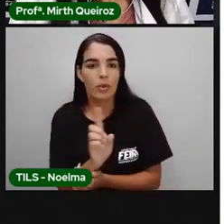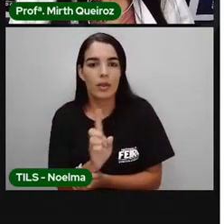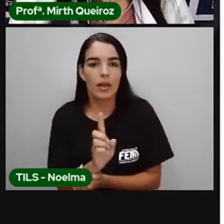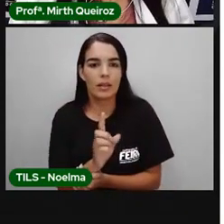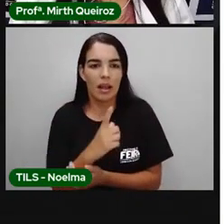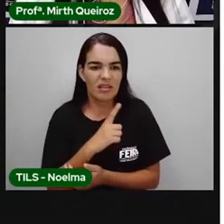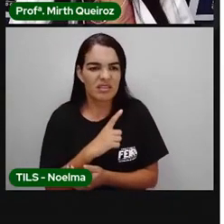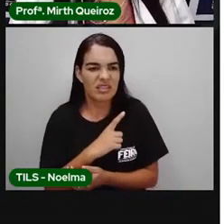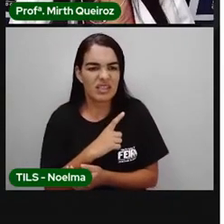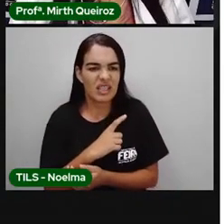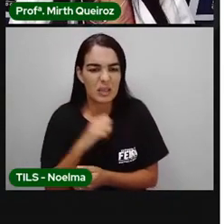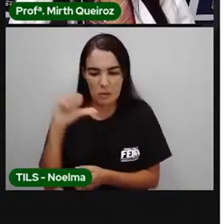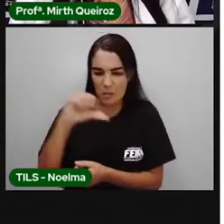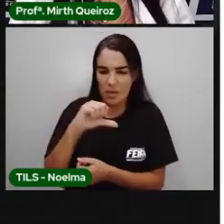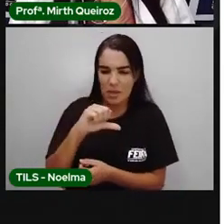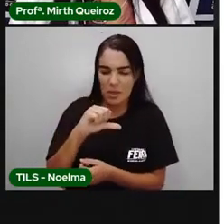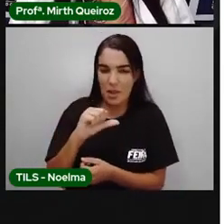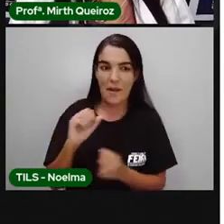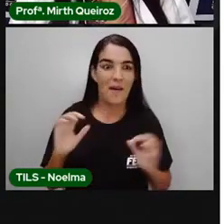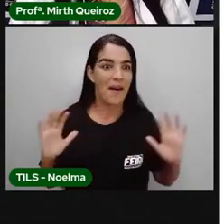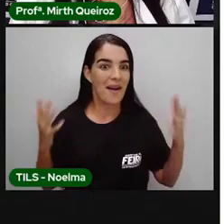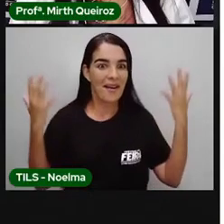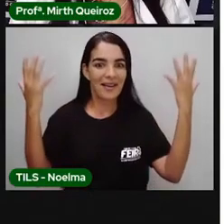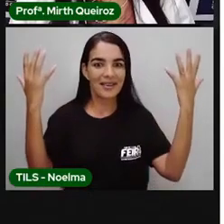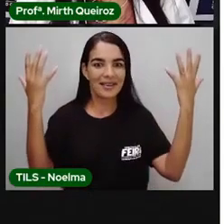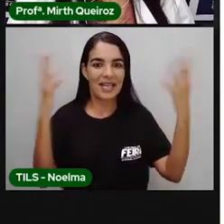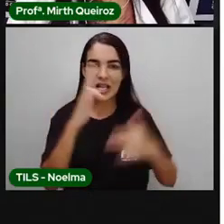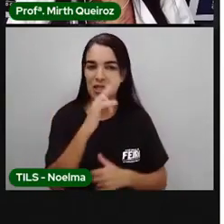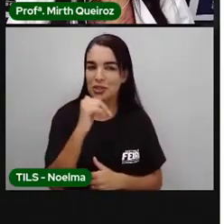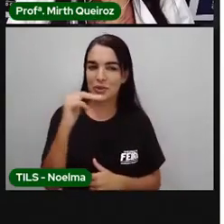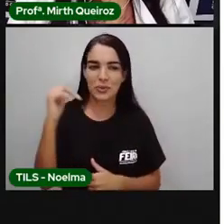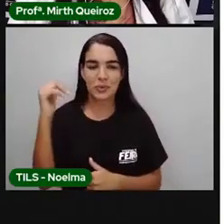ora bruxa, ora fada, mas nunca diferente.